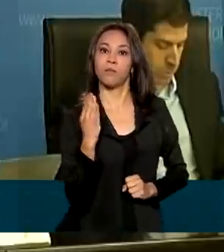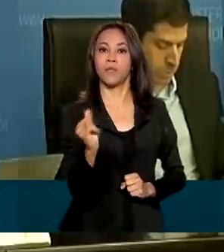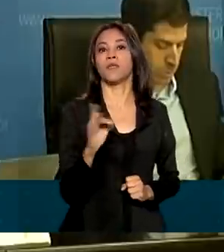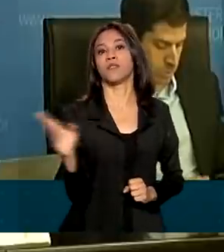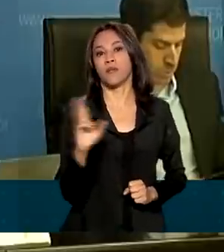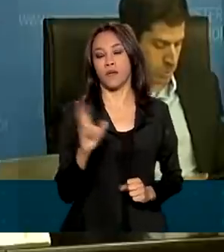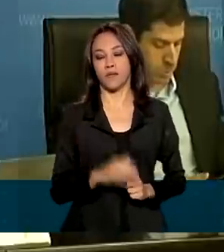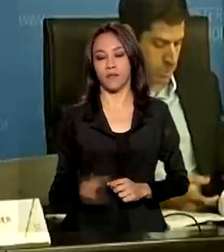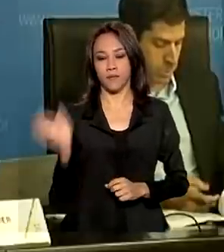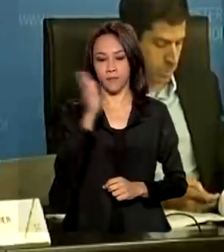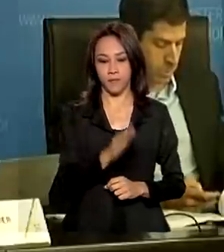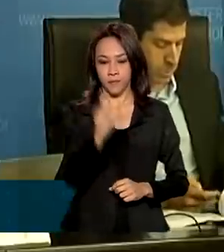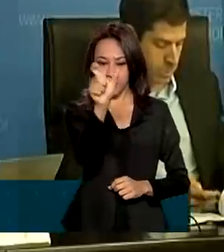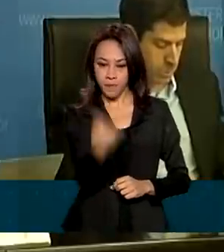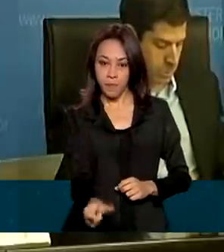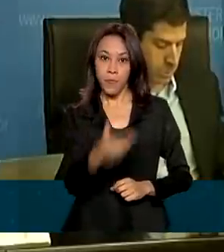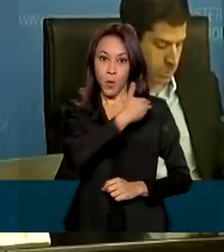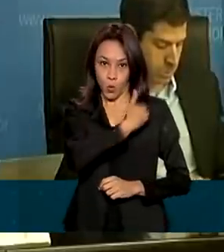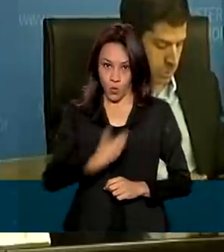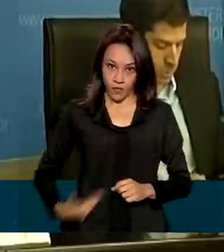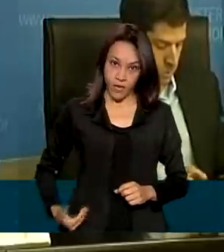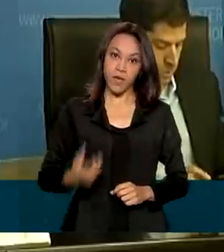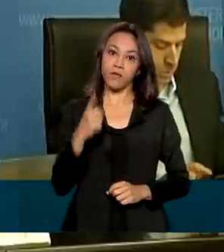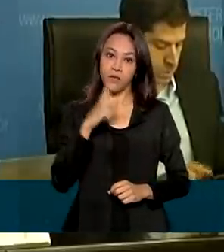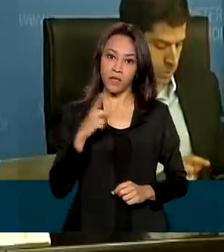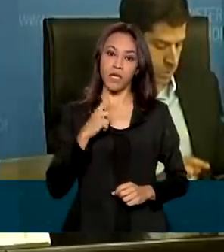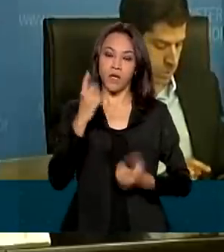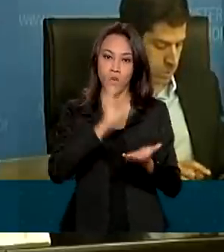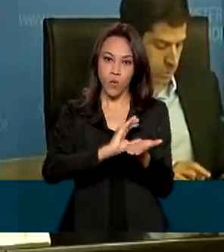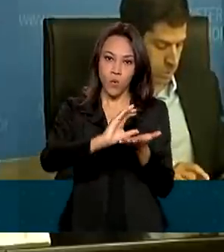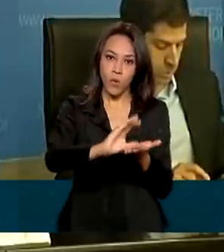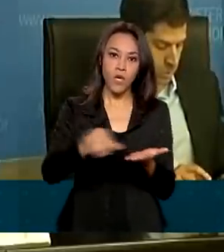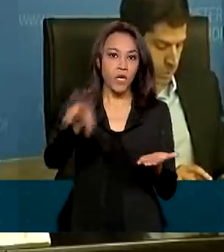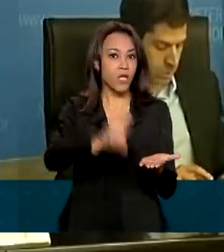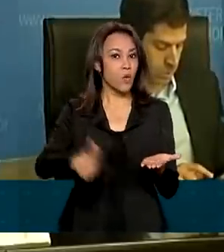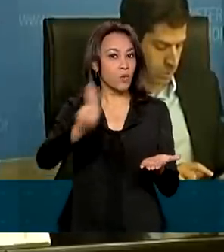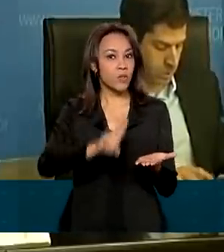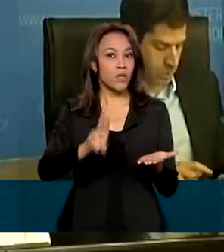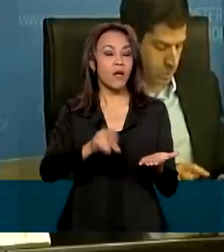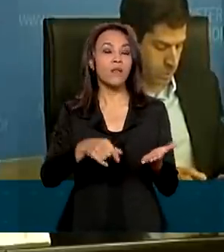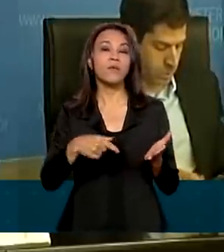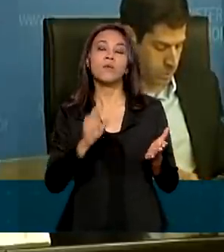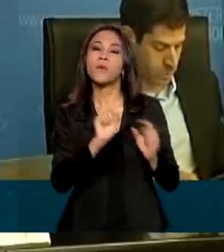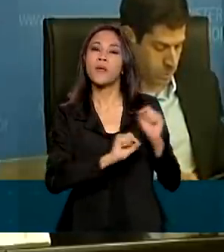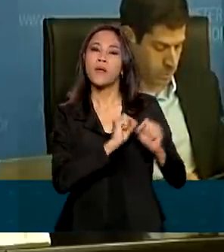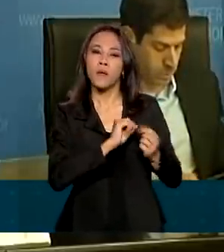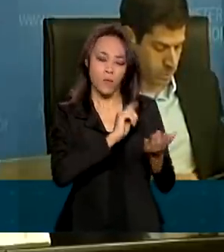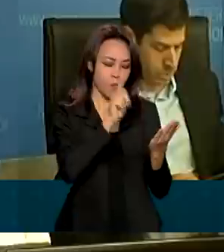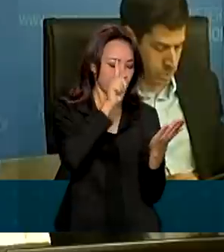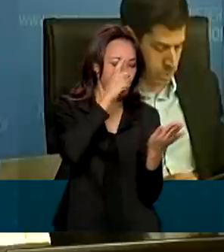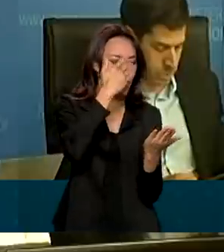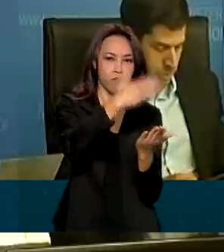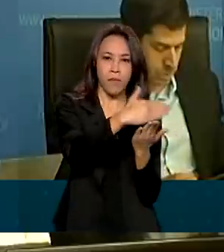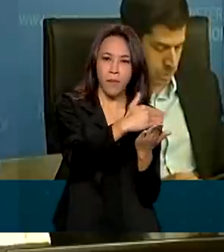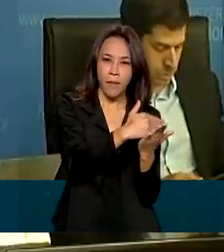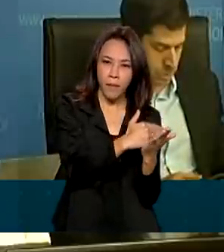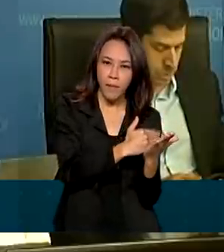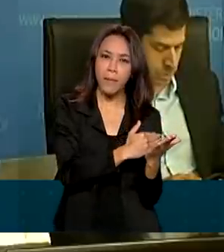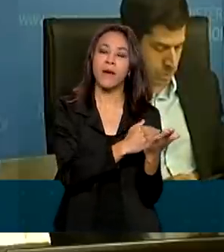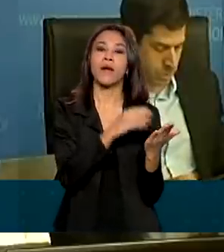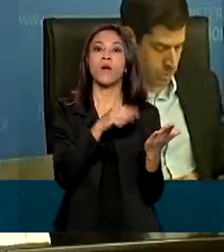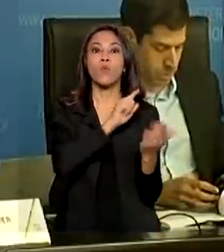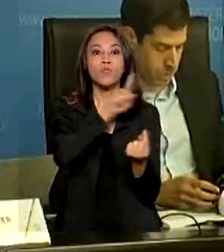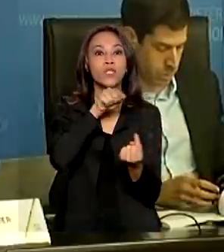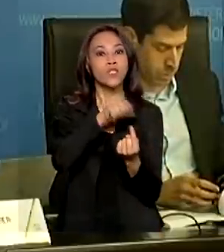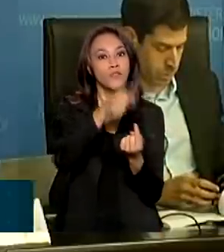que o governo tem priorizado o investimento e não utilizado a agenda de concessões ou de privatizações para fazer caixa, o objetivo é investir